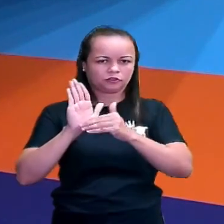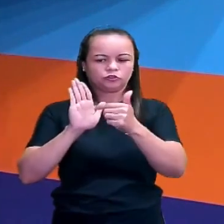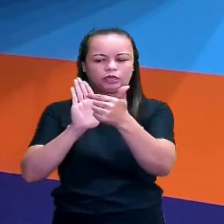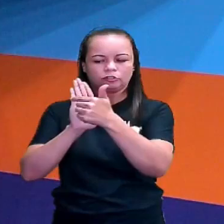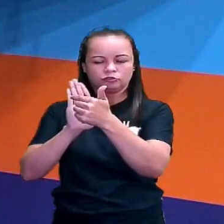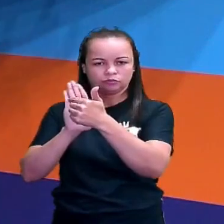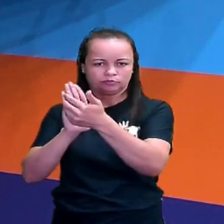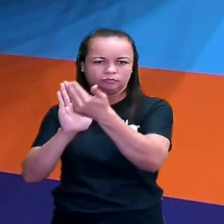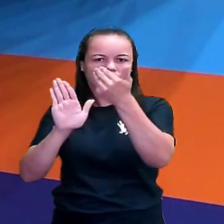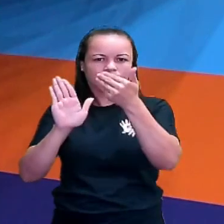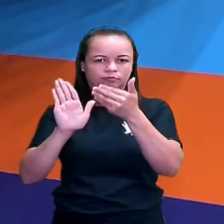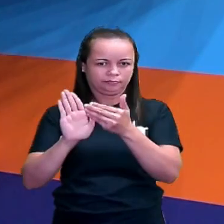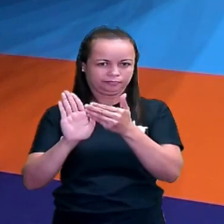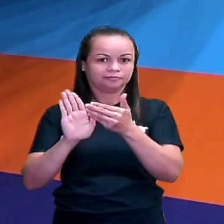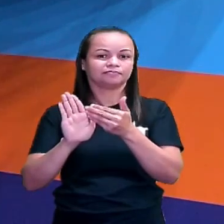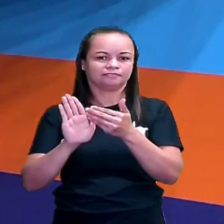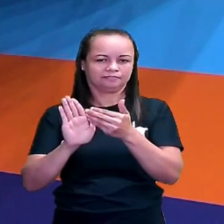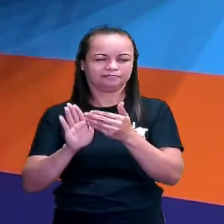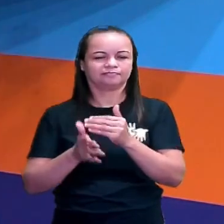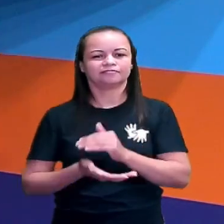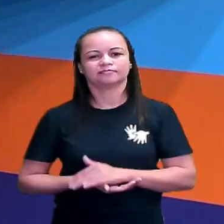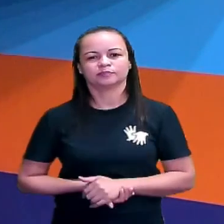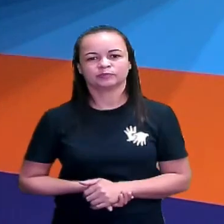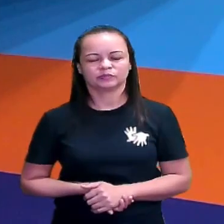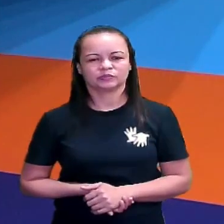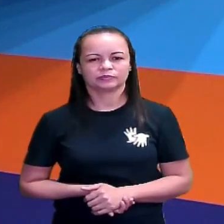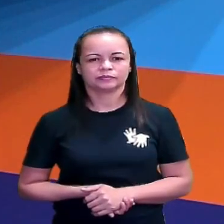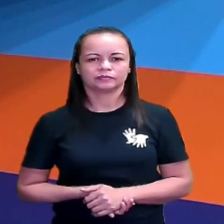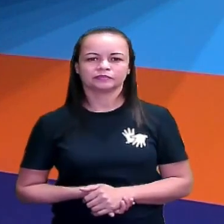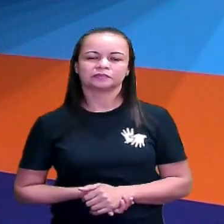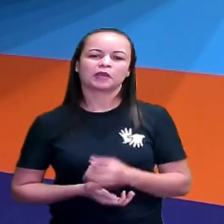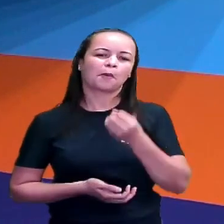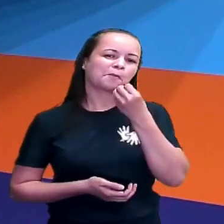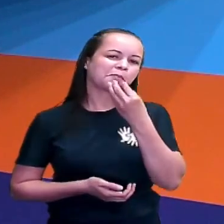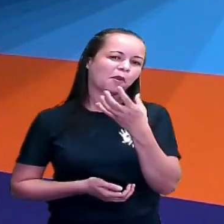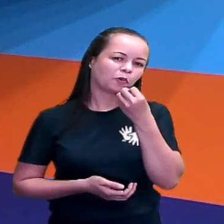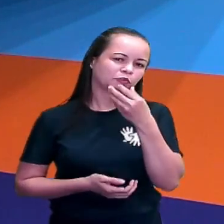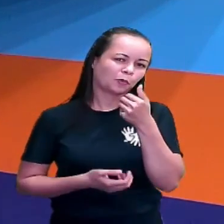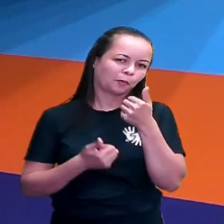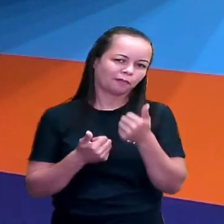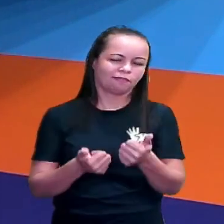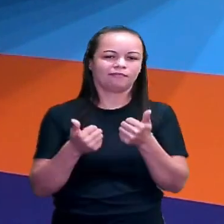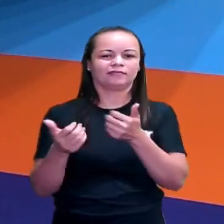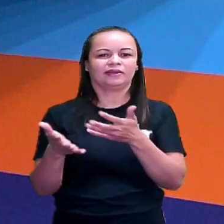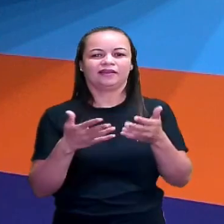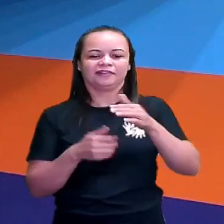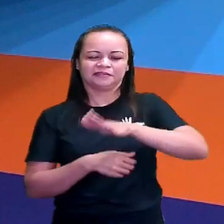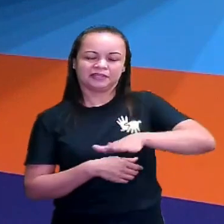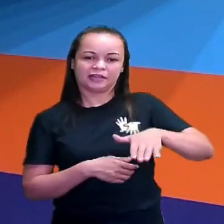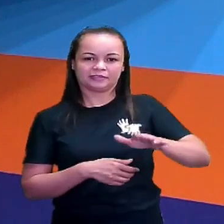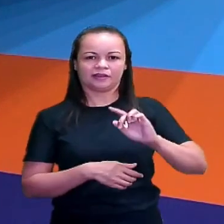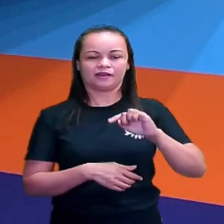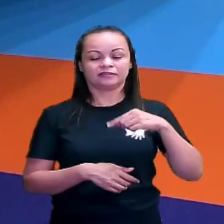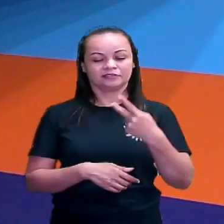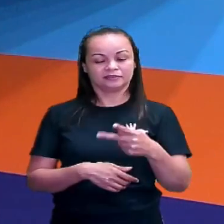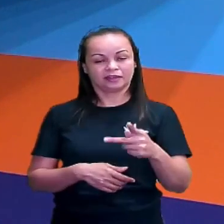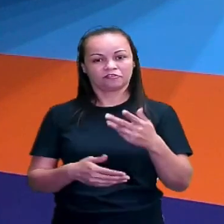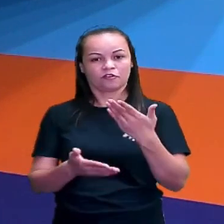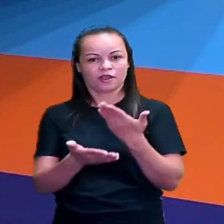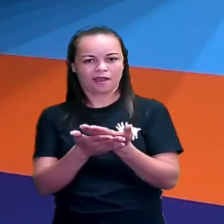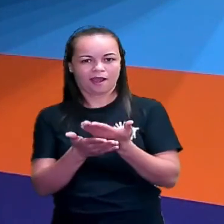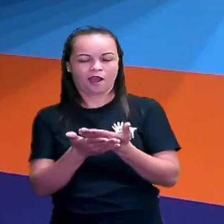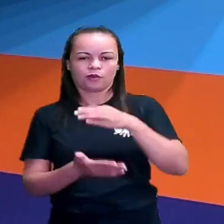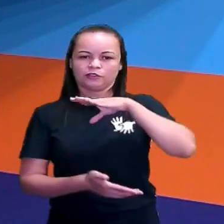esquerda para a direita. Muito bem, crianças! Essa foi a nossa aula de